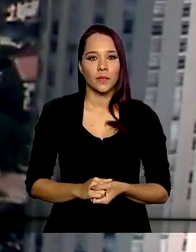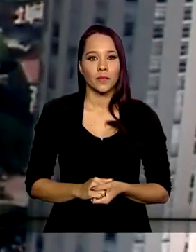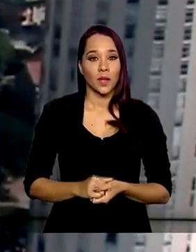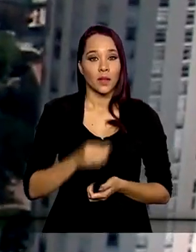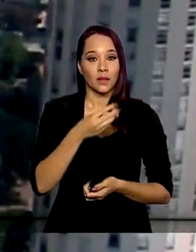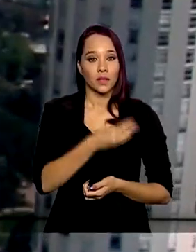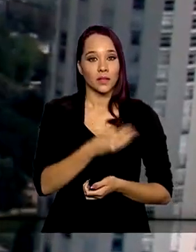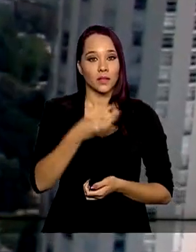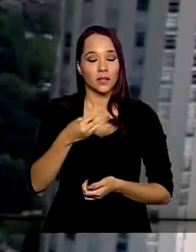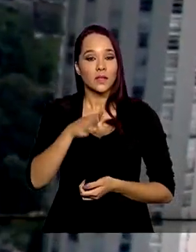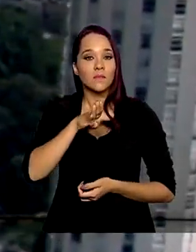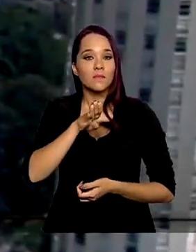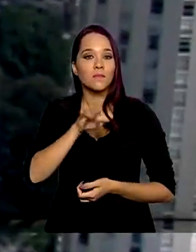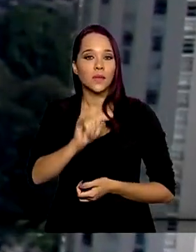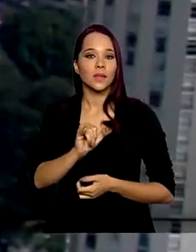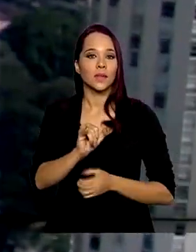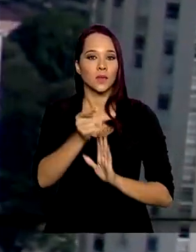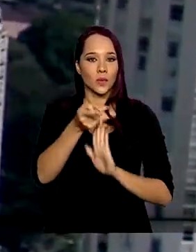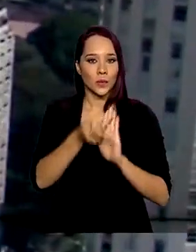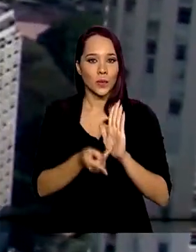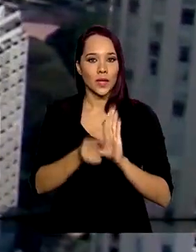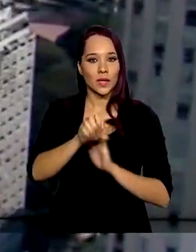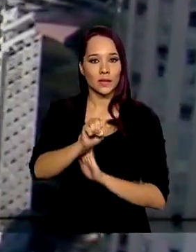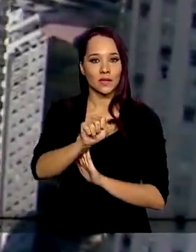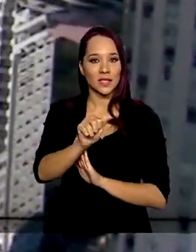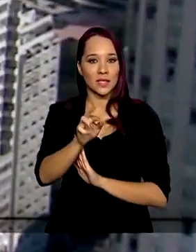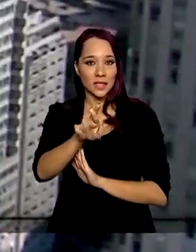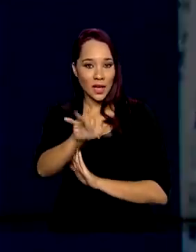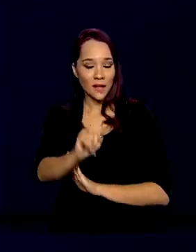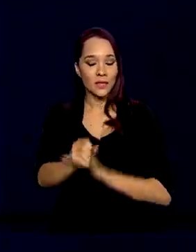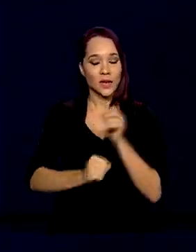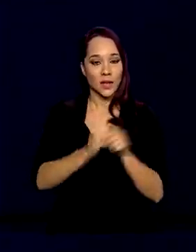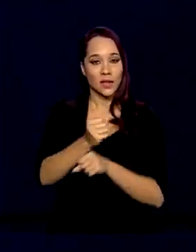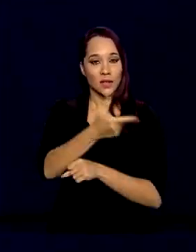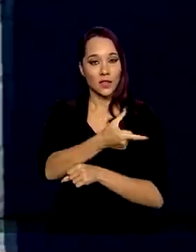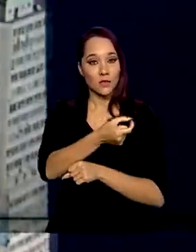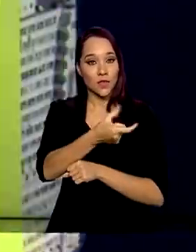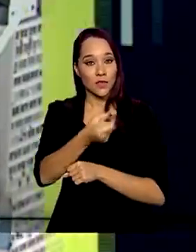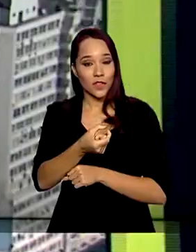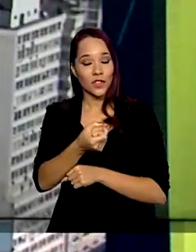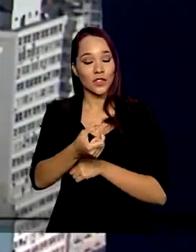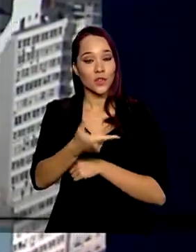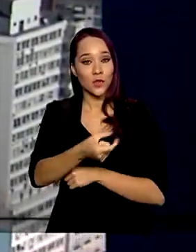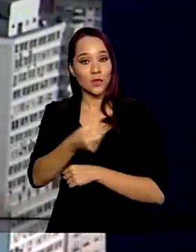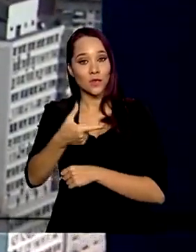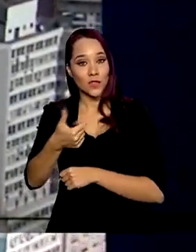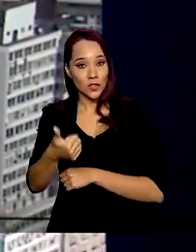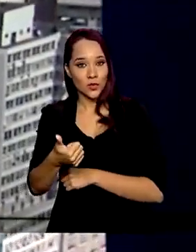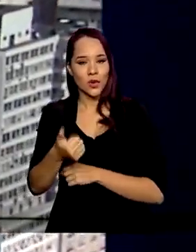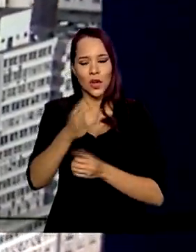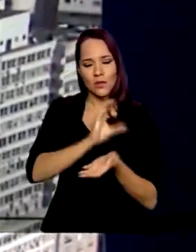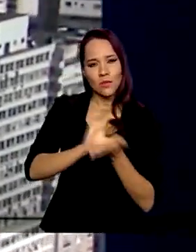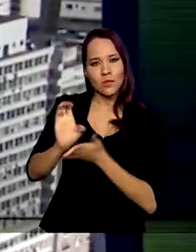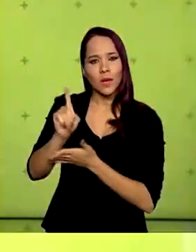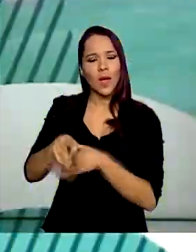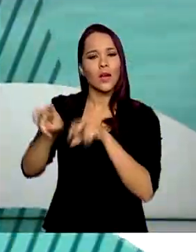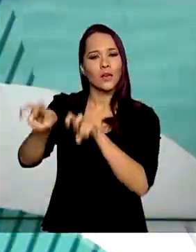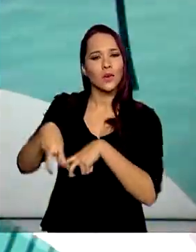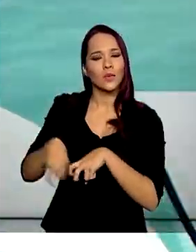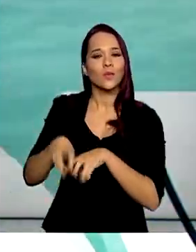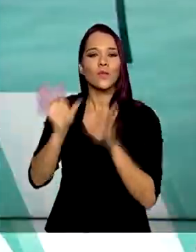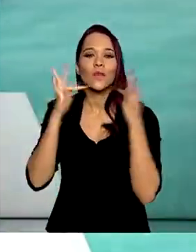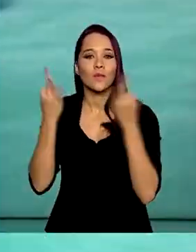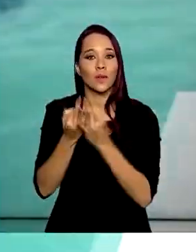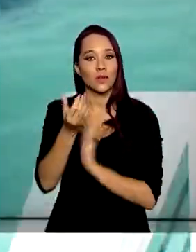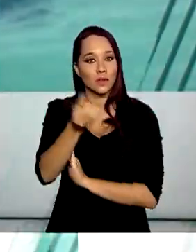33 bilhões do Plano Safra 2020 e 2021 serão destinados à agricultura familiar, 6%